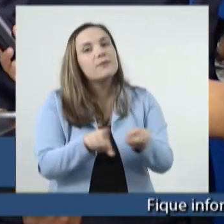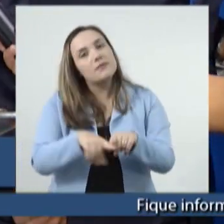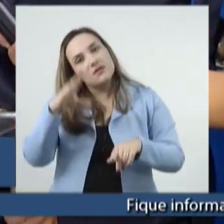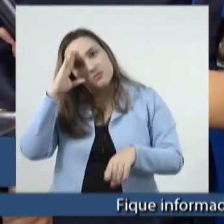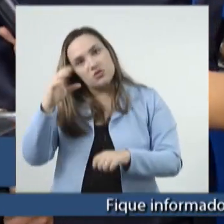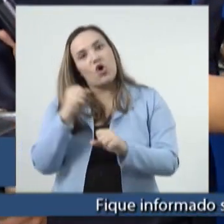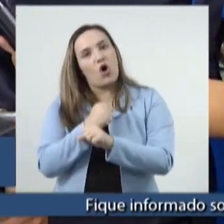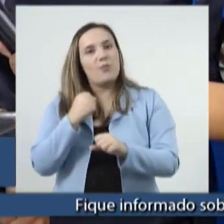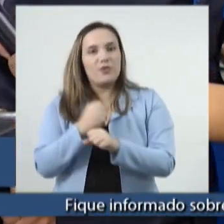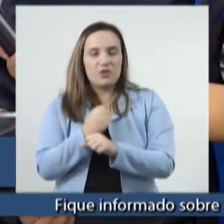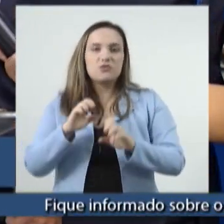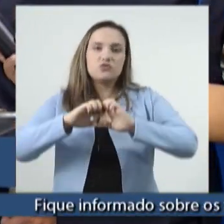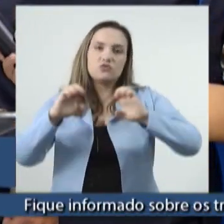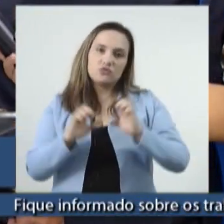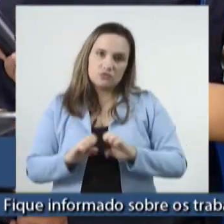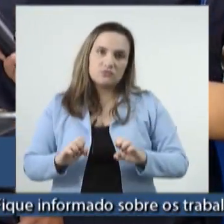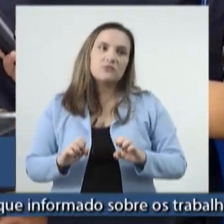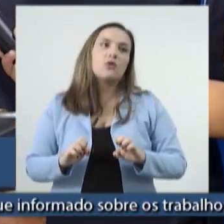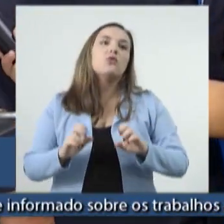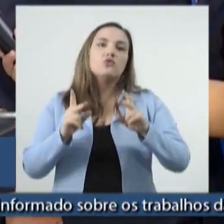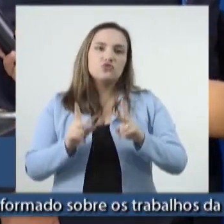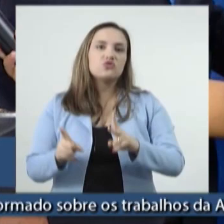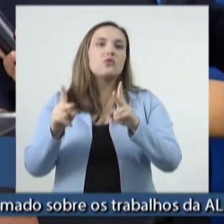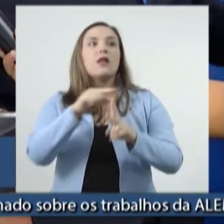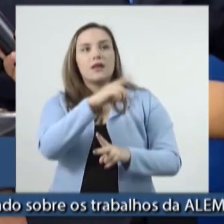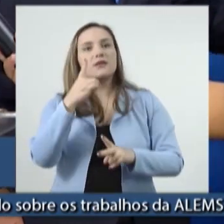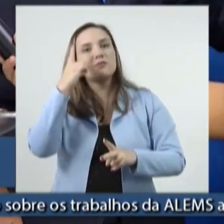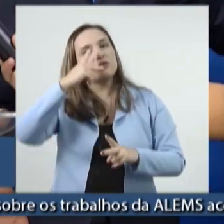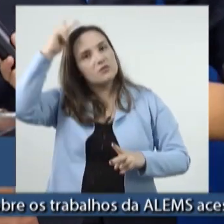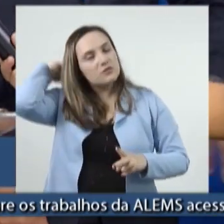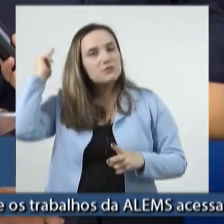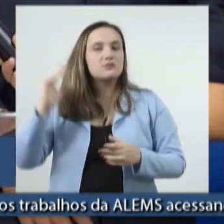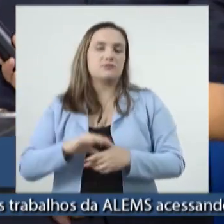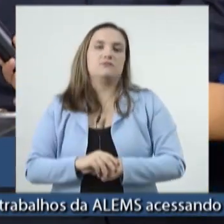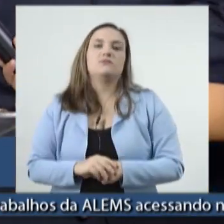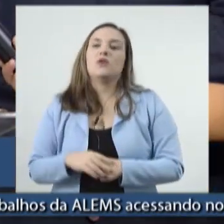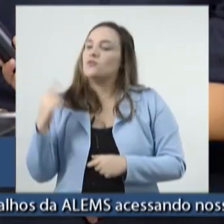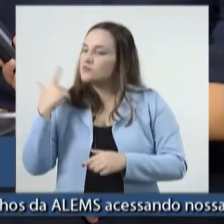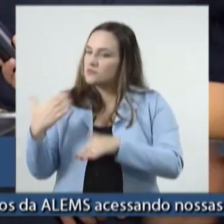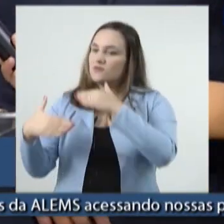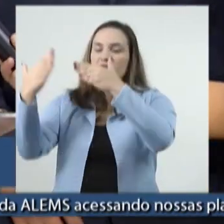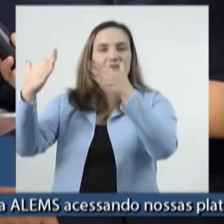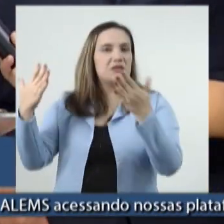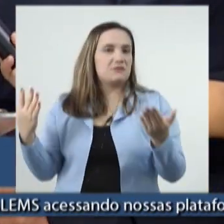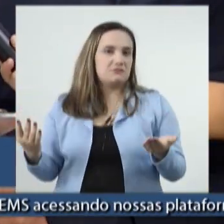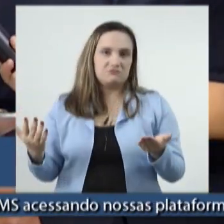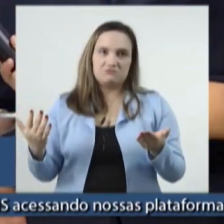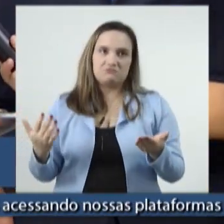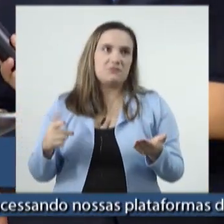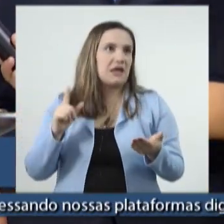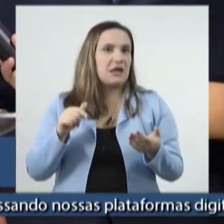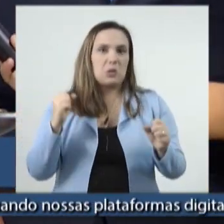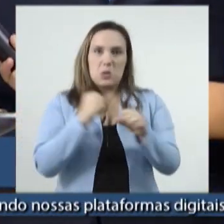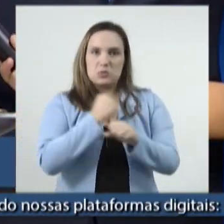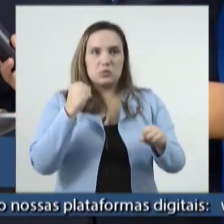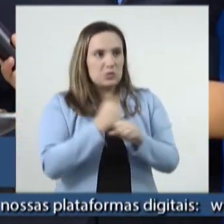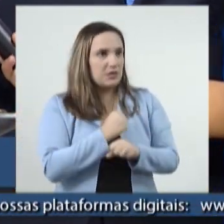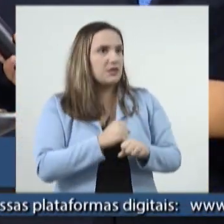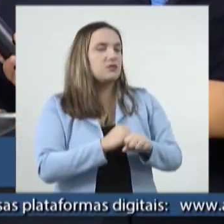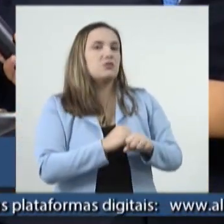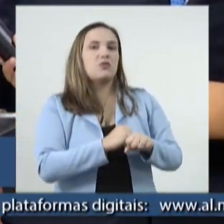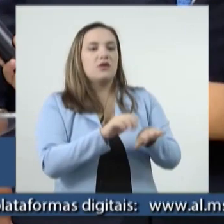e infraestrutura que é tocado pelo deputado Paula em franco desenvolvimento, seja ela na construção de